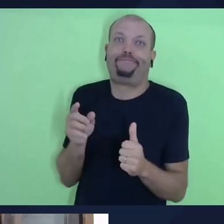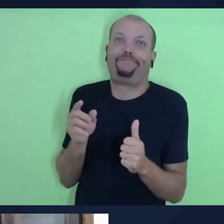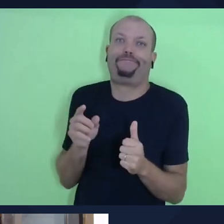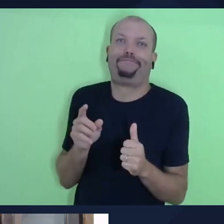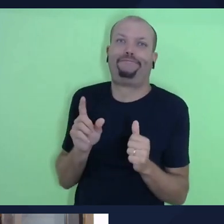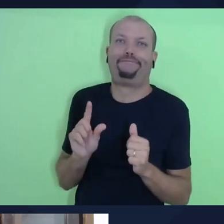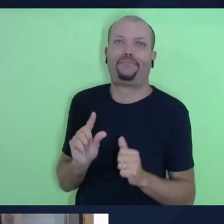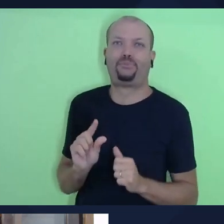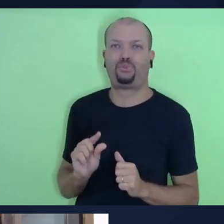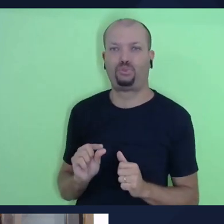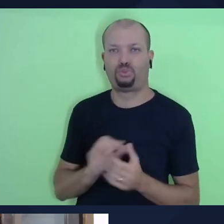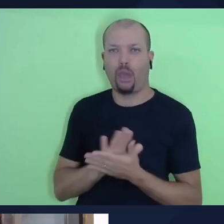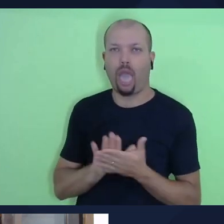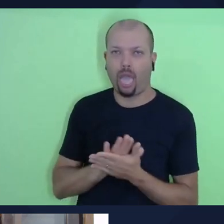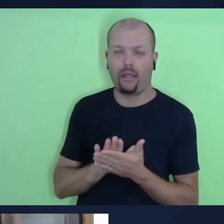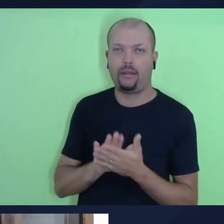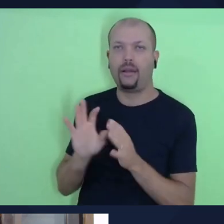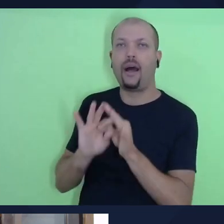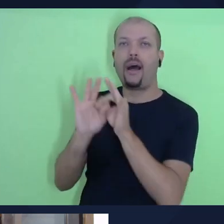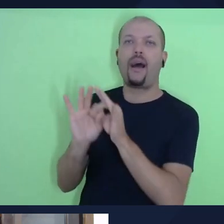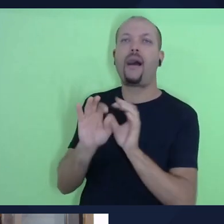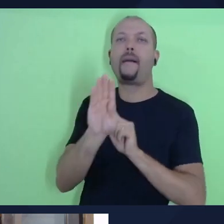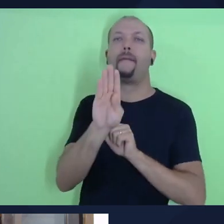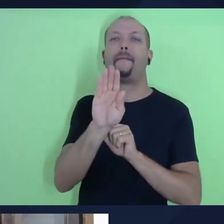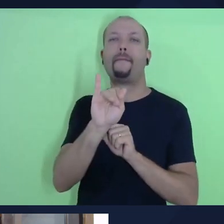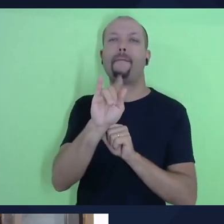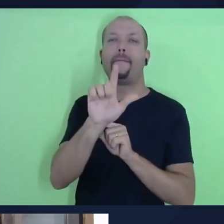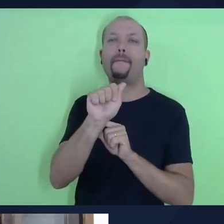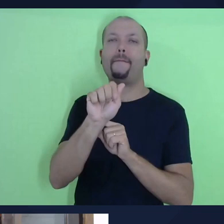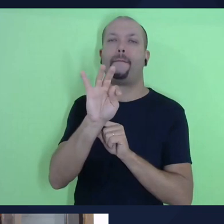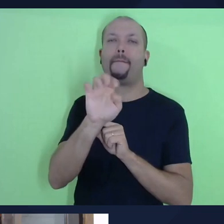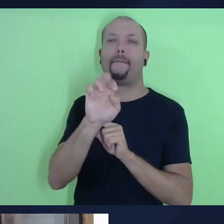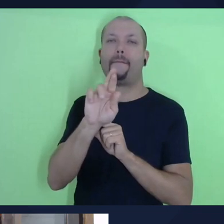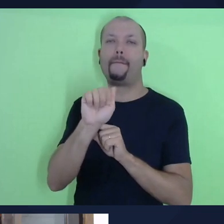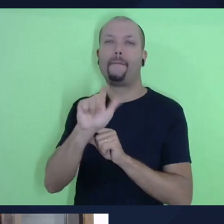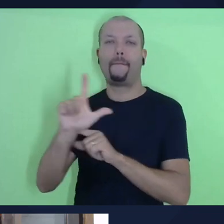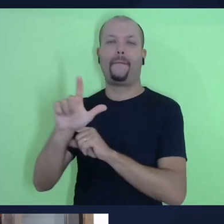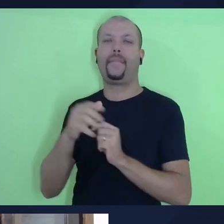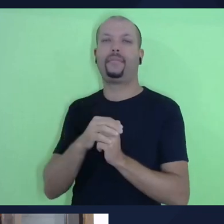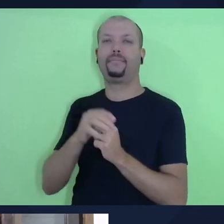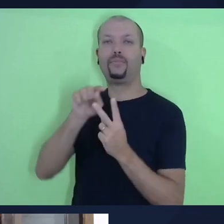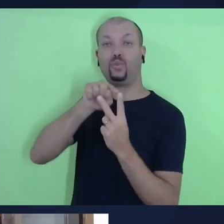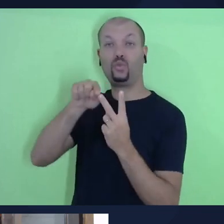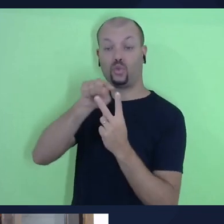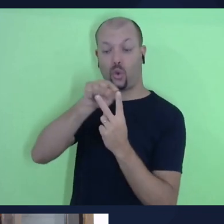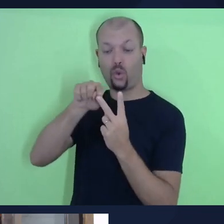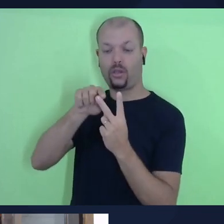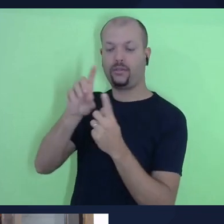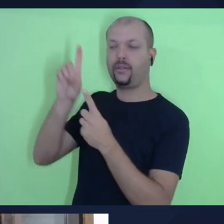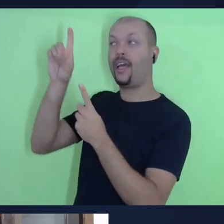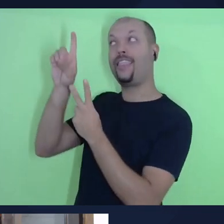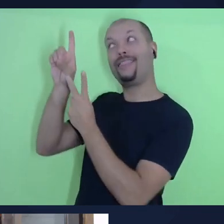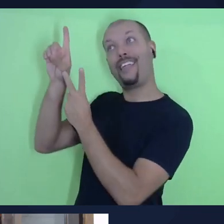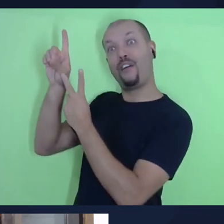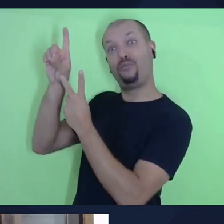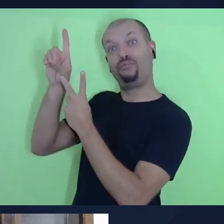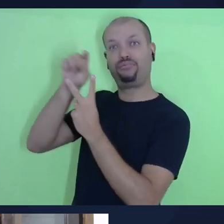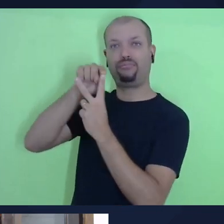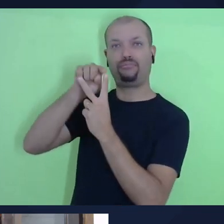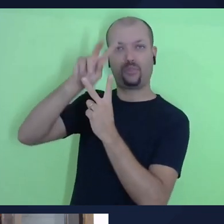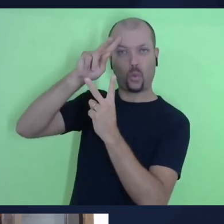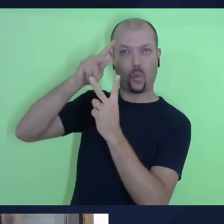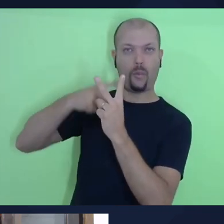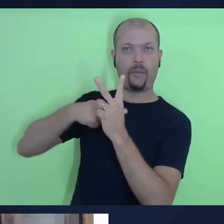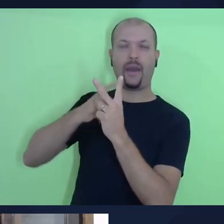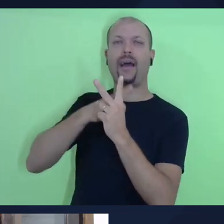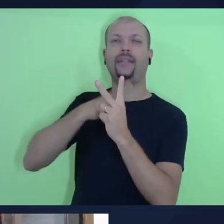chamadas de alianças bilaterais. Por quê? Porque ambos os lados têm, digamos assim, compromissos a cumprir. É